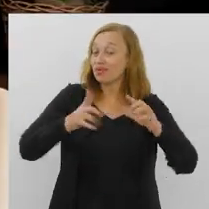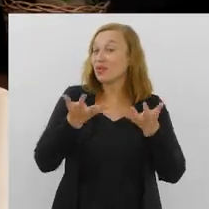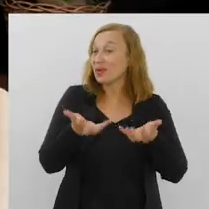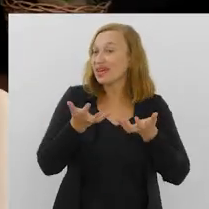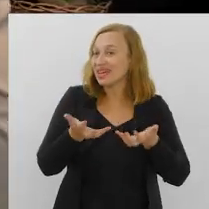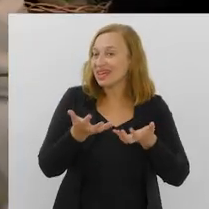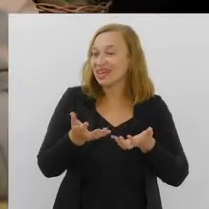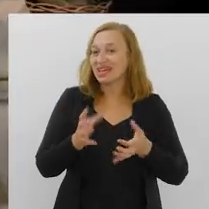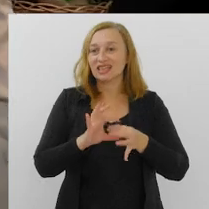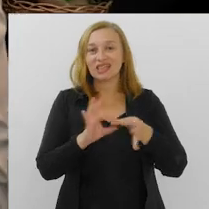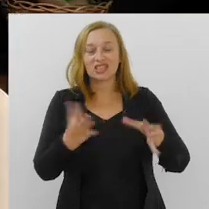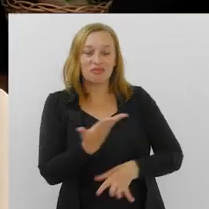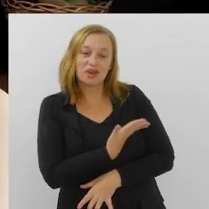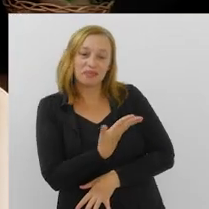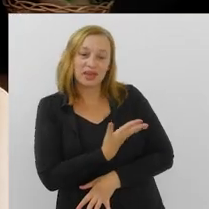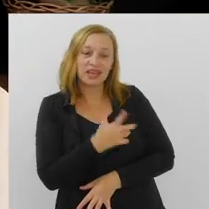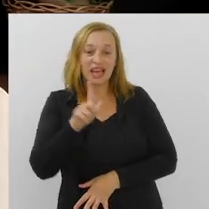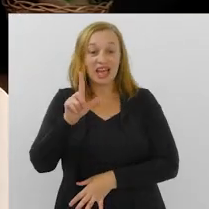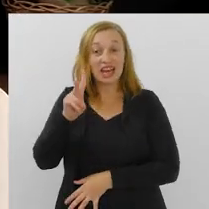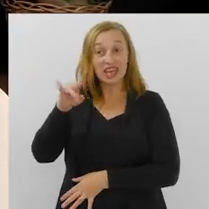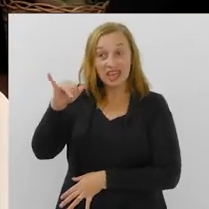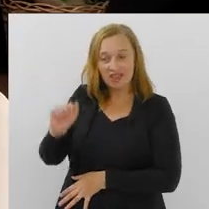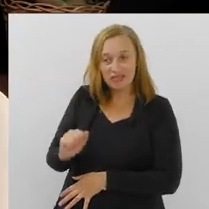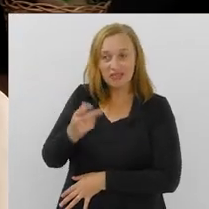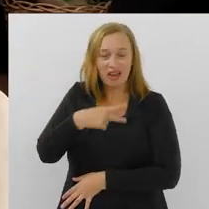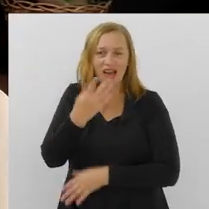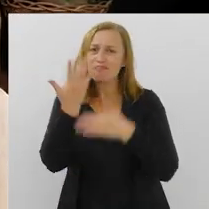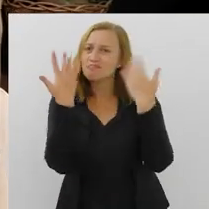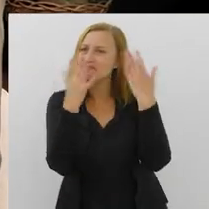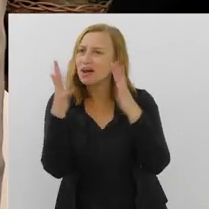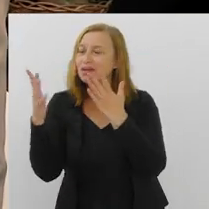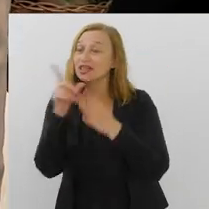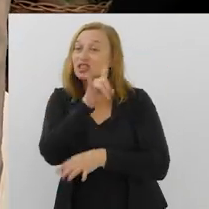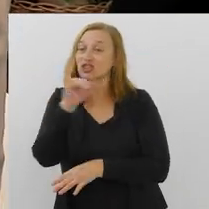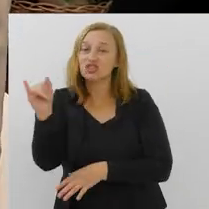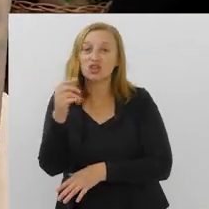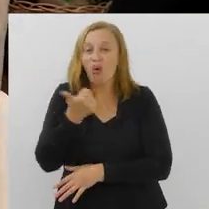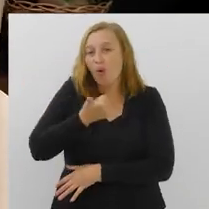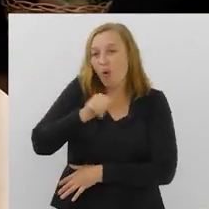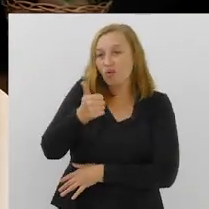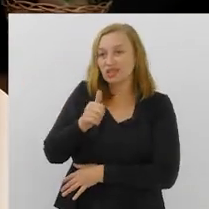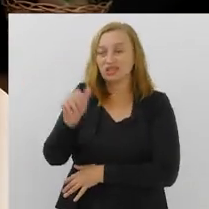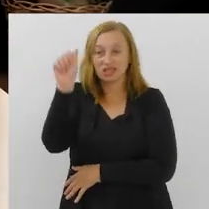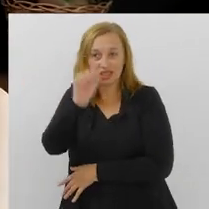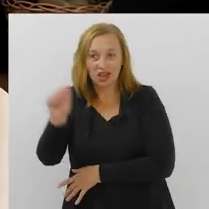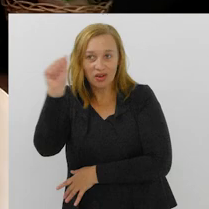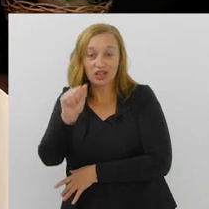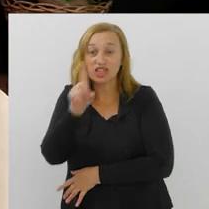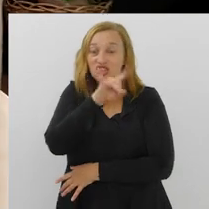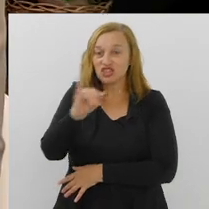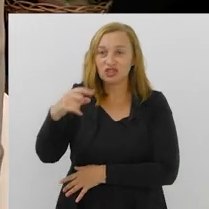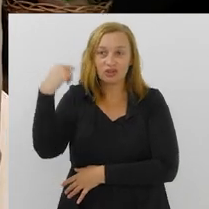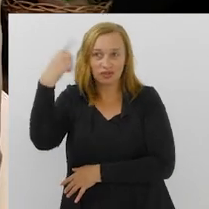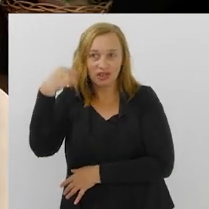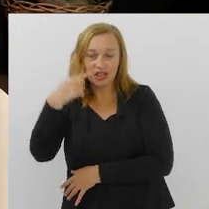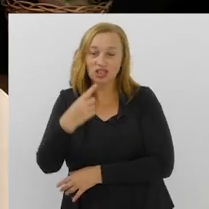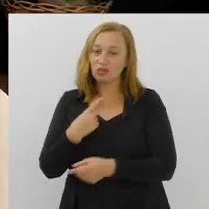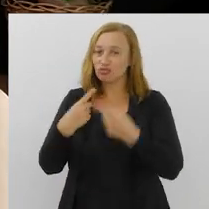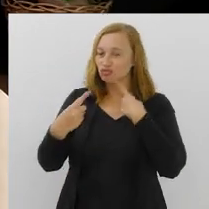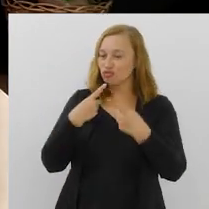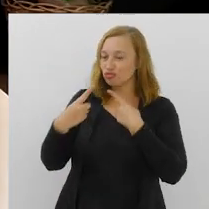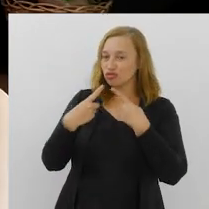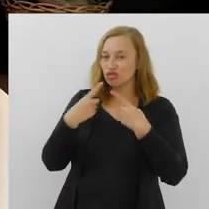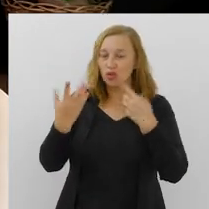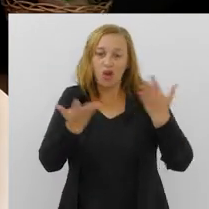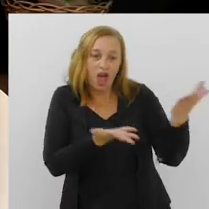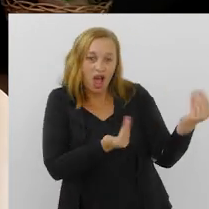aqui no final do nosso programa. Eu queria passar a palavra para a minha colega, doutora Lívia Madeira, parabenizando-a pelo dia 11 de agosto, dia